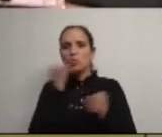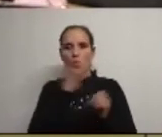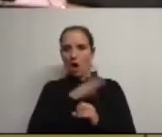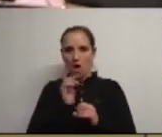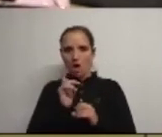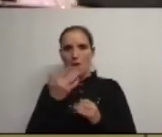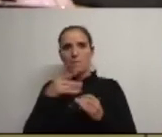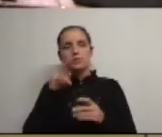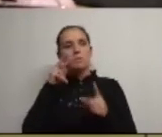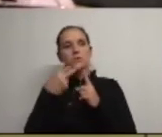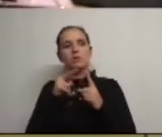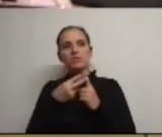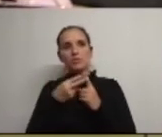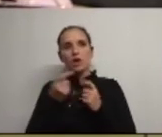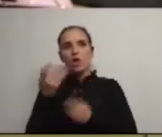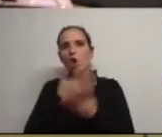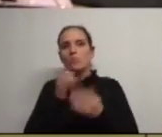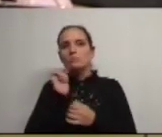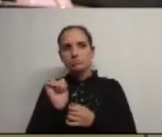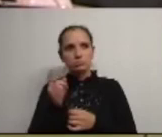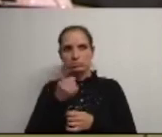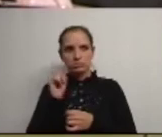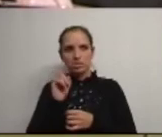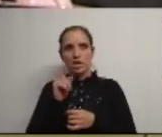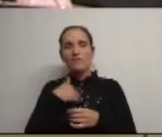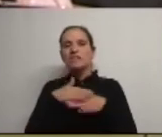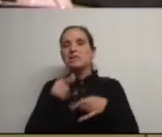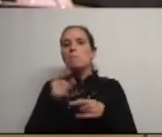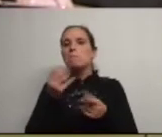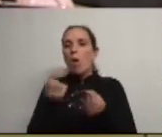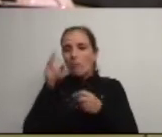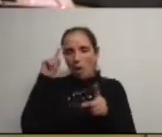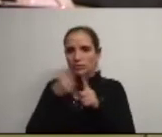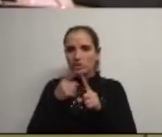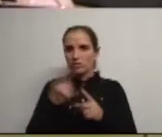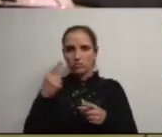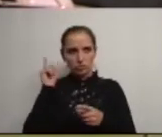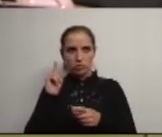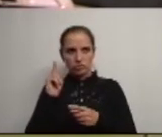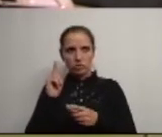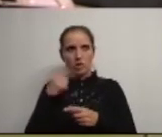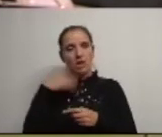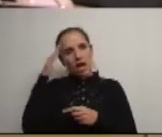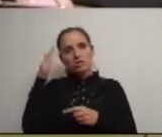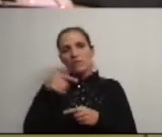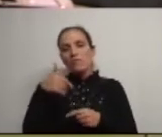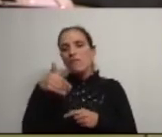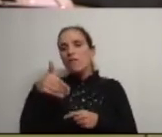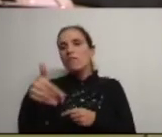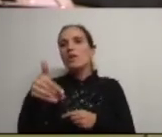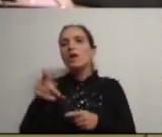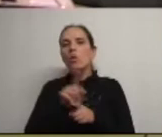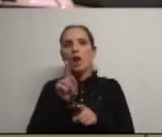mas não é uma perspectiva economicista não fazemos isto para poupar dinheiro nós entendemos que isto vai onerar